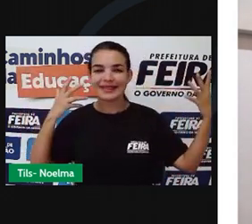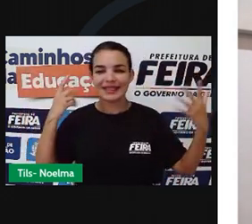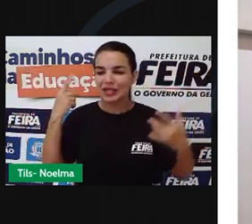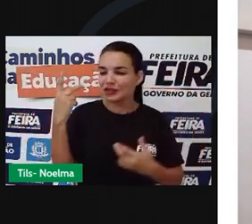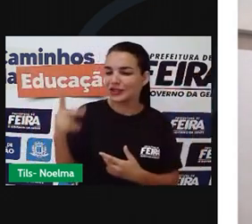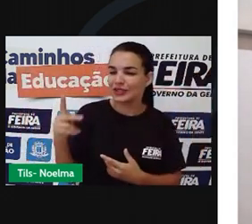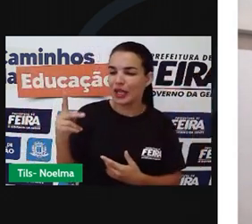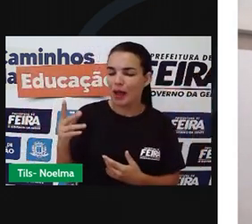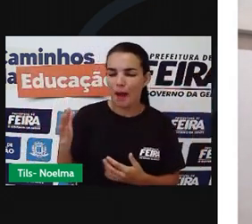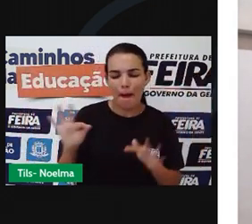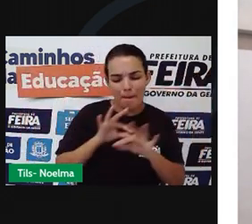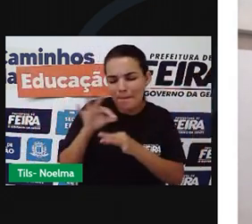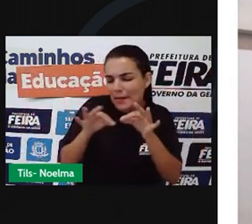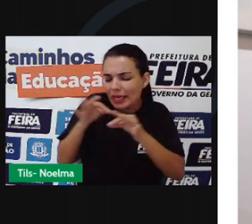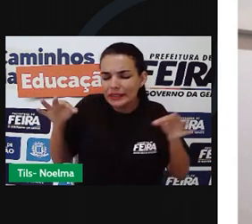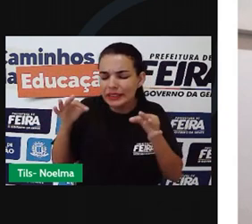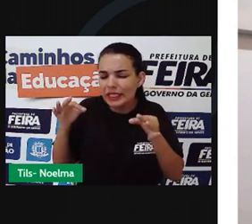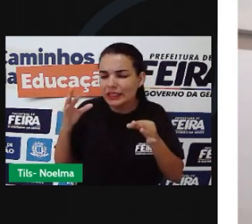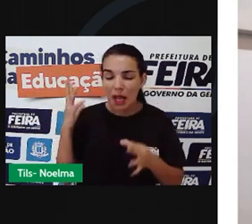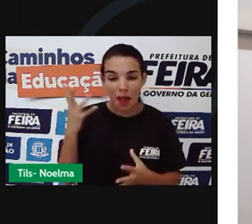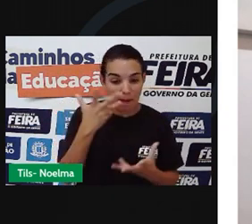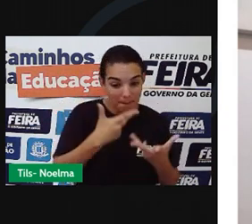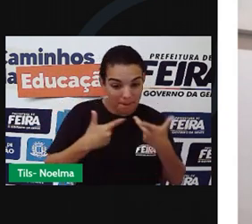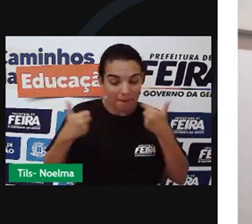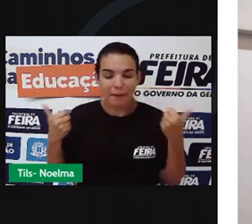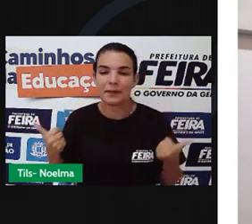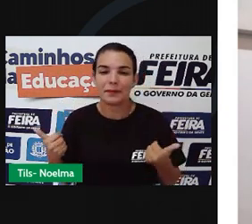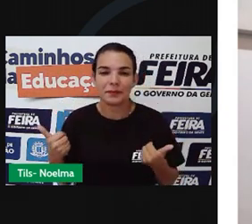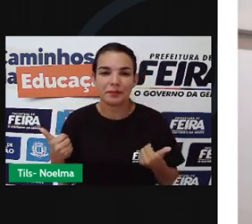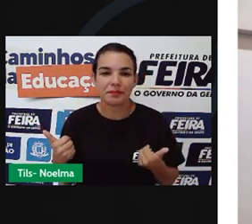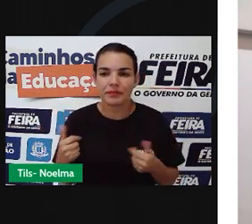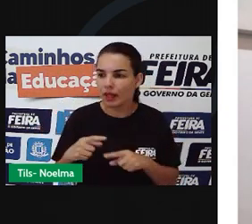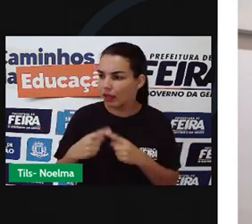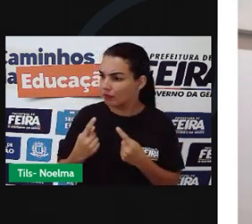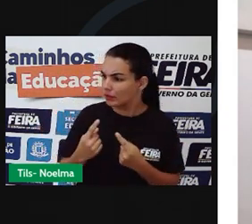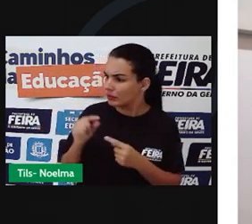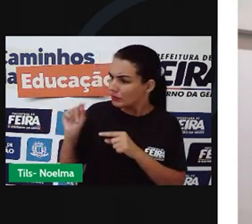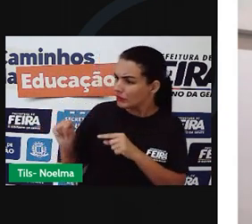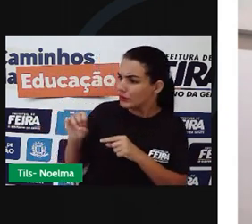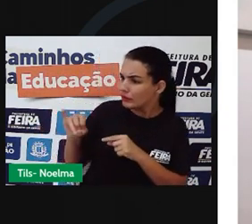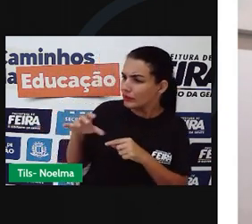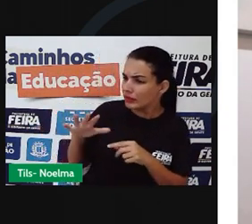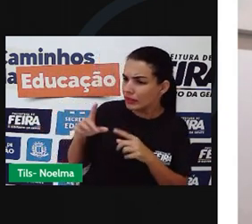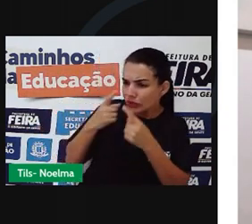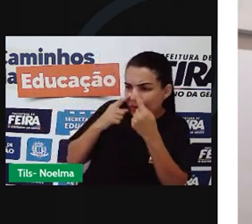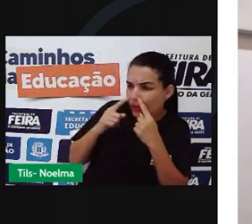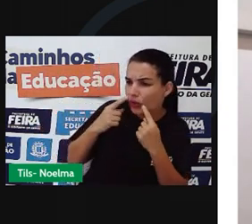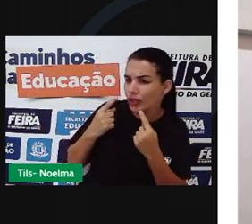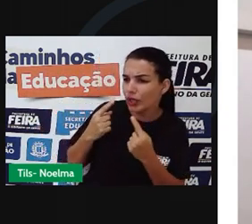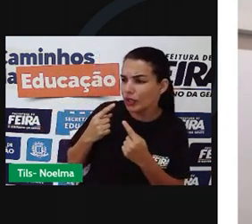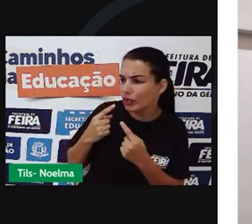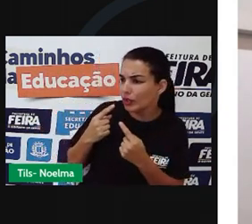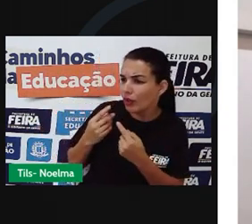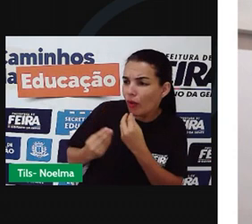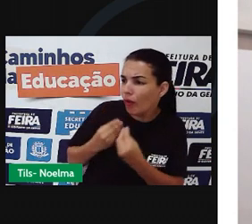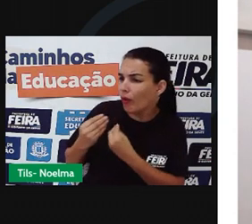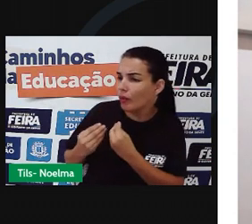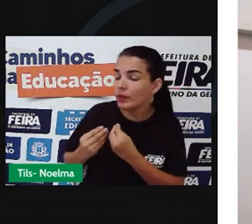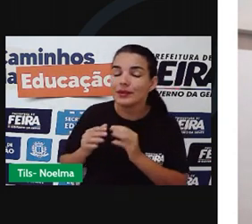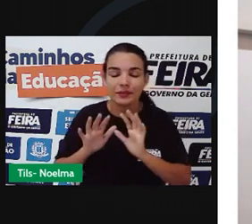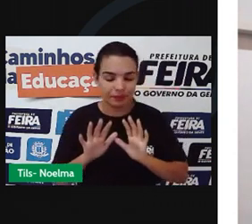maravilhoso. Que esquisito, mas você, mas você está chorando. Faz assim, ó.